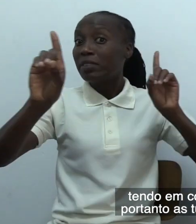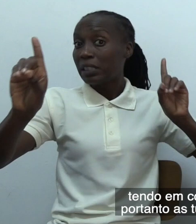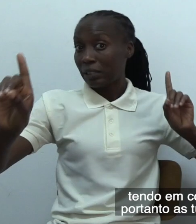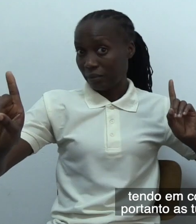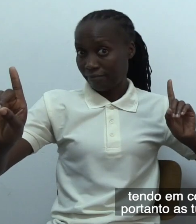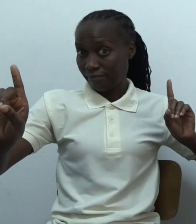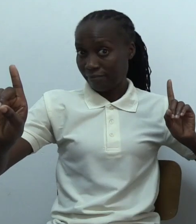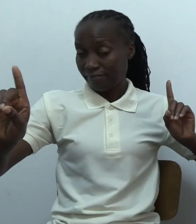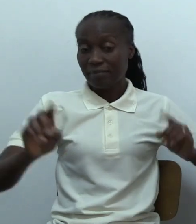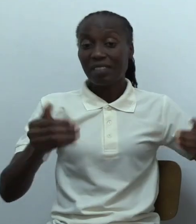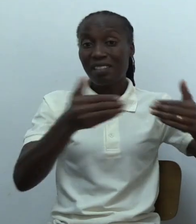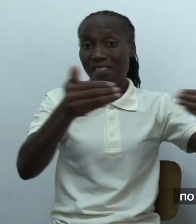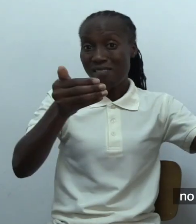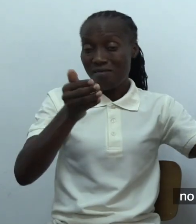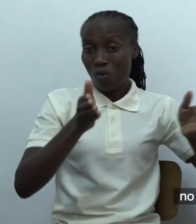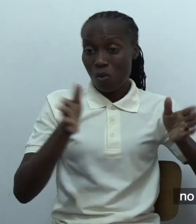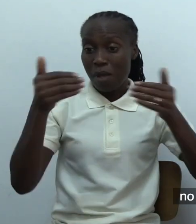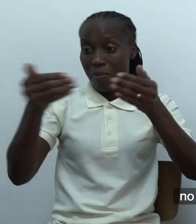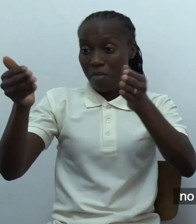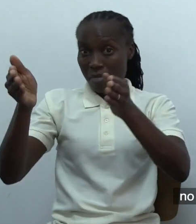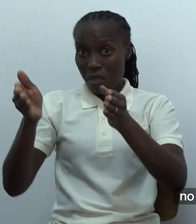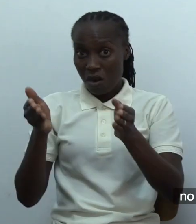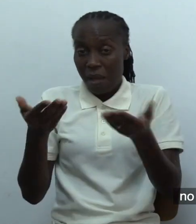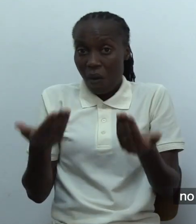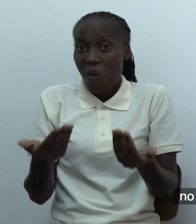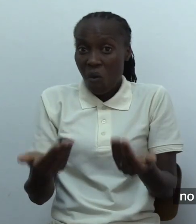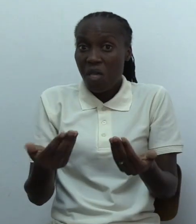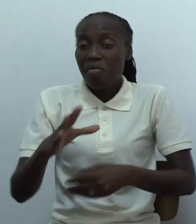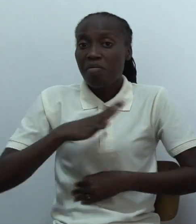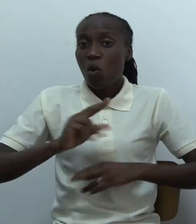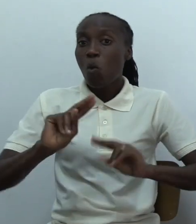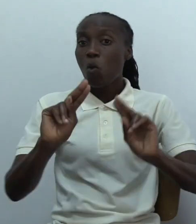formato no âmbito do Covid-19.